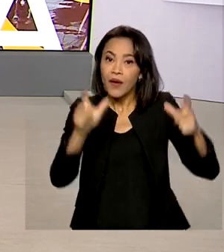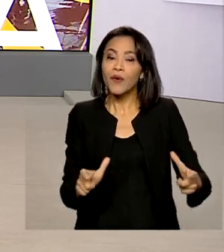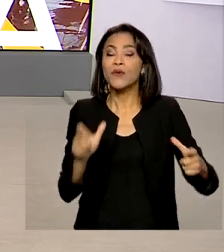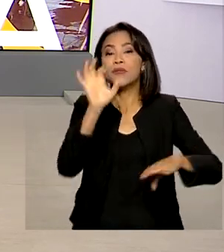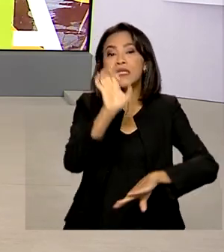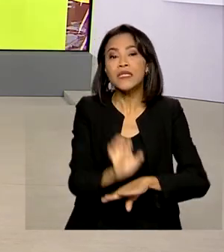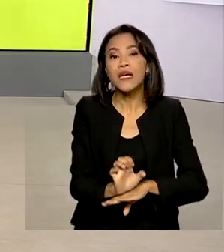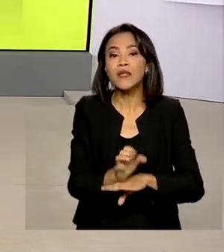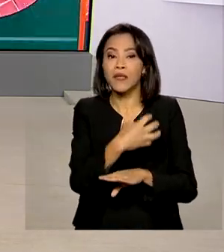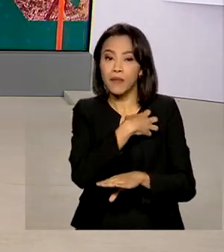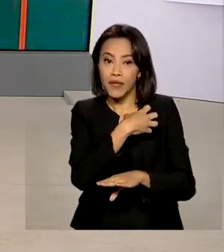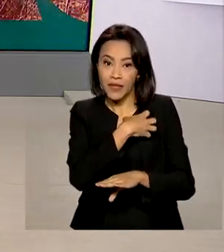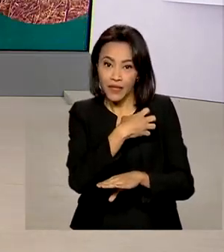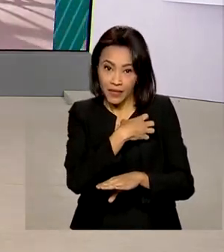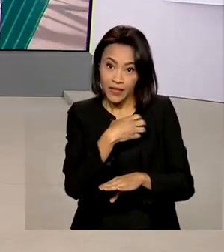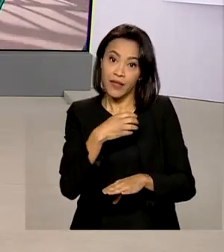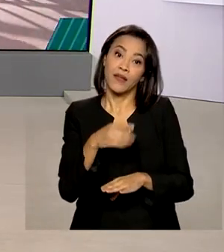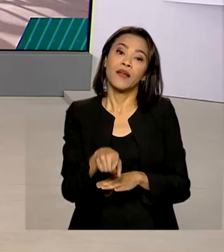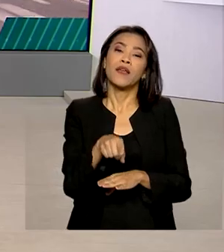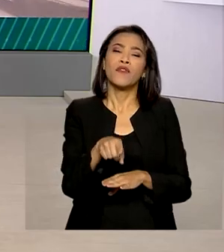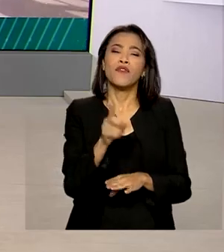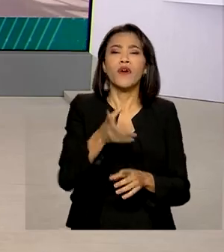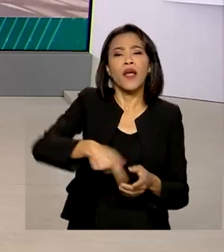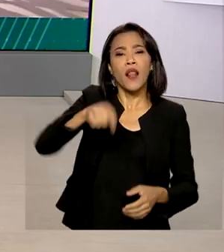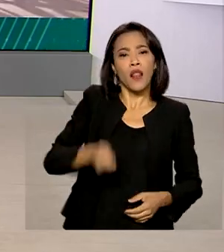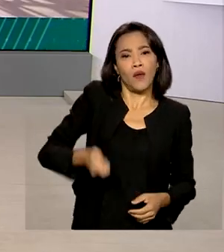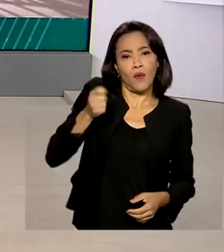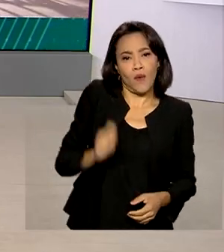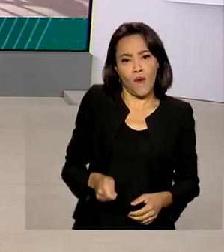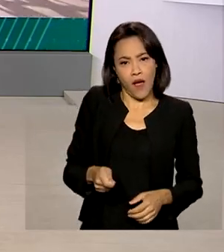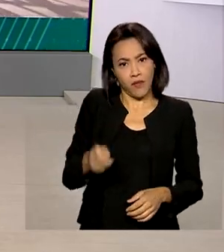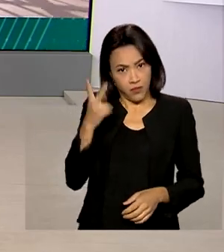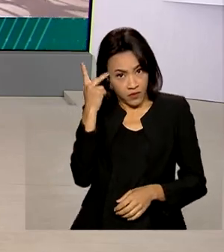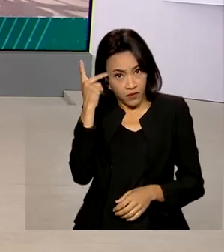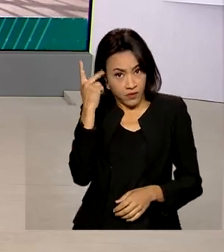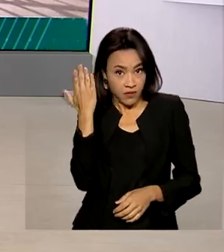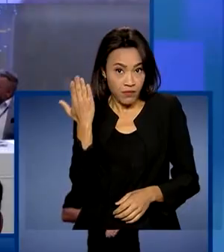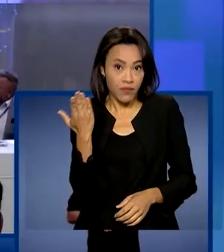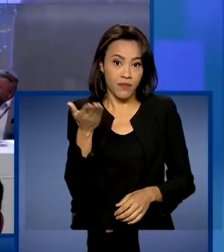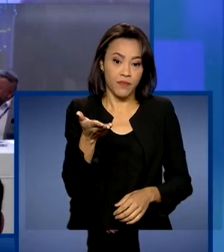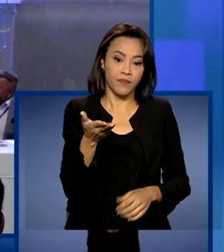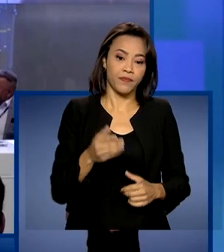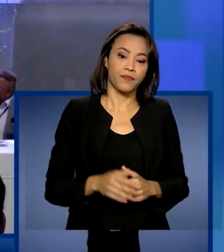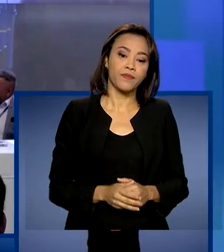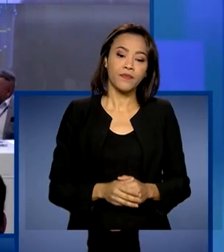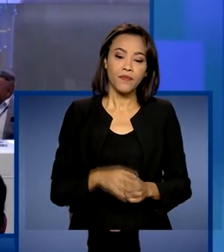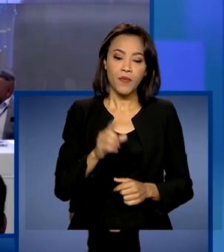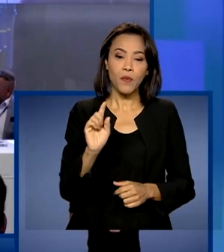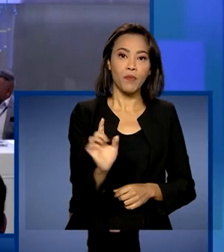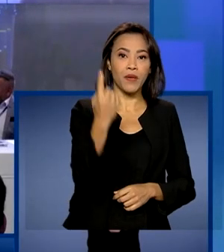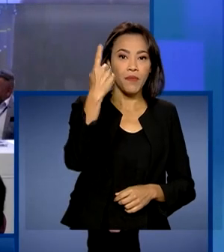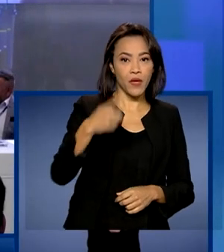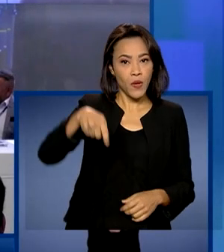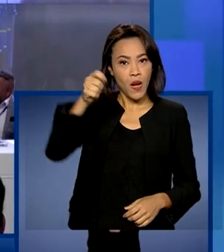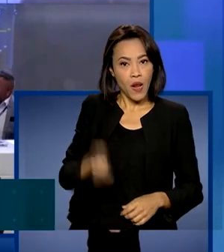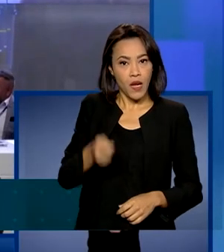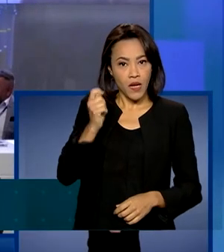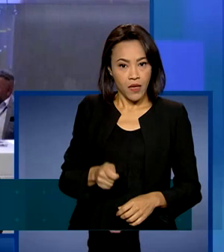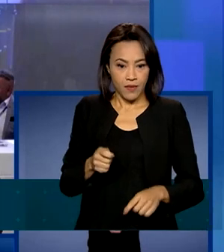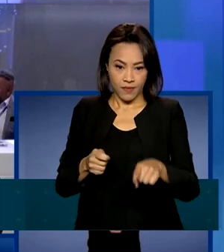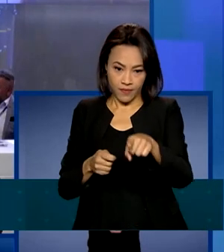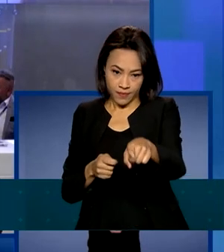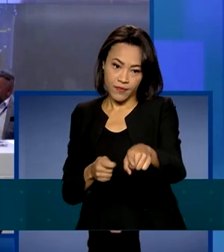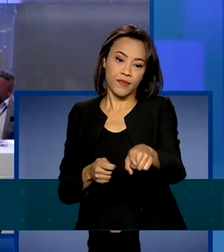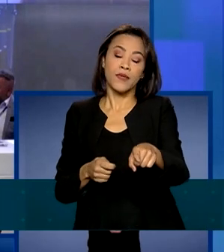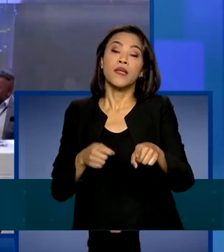que foi leiloado nesta quarta-feira na B3, a antiga Bolsa de Valores de São Paulo. No primeiro leilão de irrigação do Brasil,